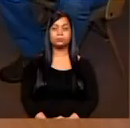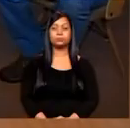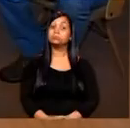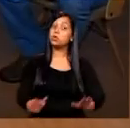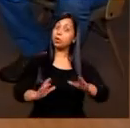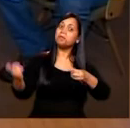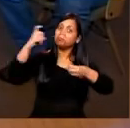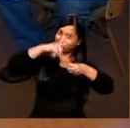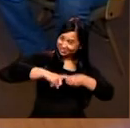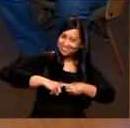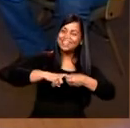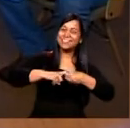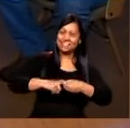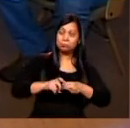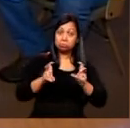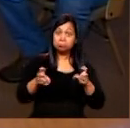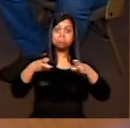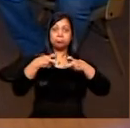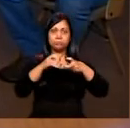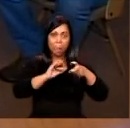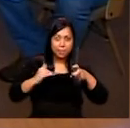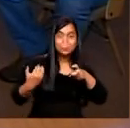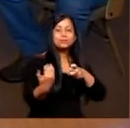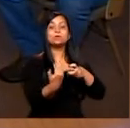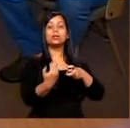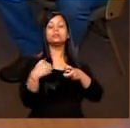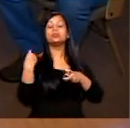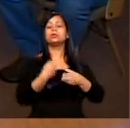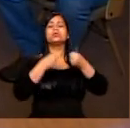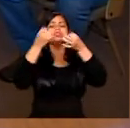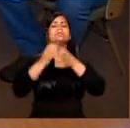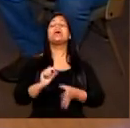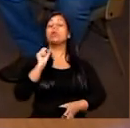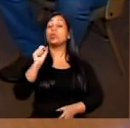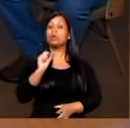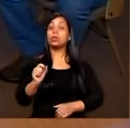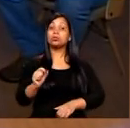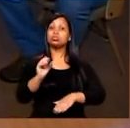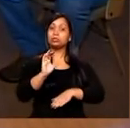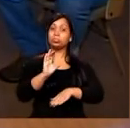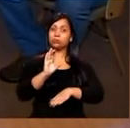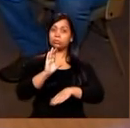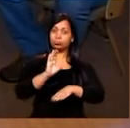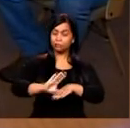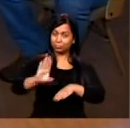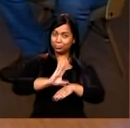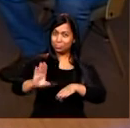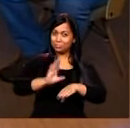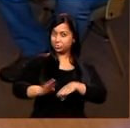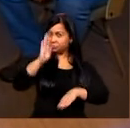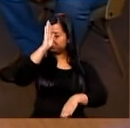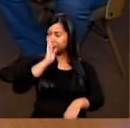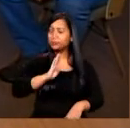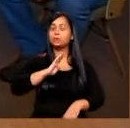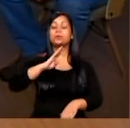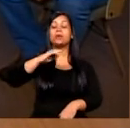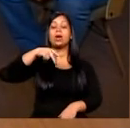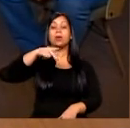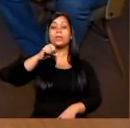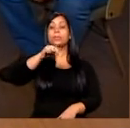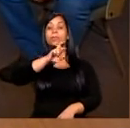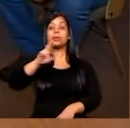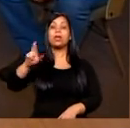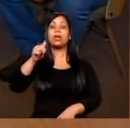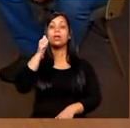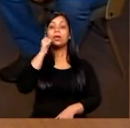Olá, nós estamos de volta com o Câmara na Comunidade. Hoje a gente está falando sobre o cursinho popular Carolina Maria de Jesus. Eu estou aqui com a Jéssica Oliveira,